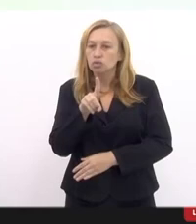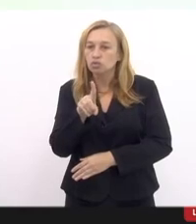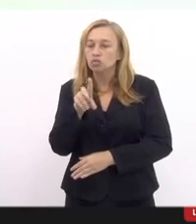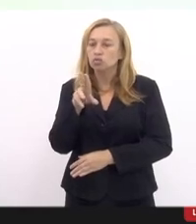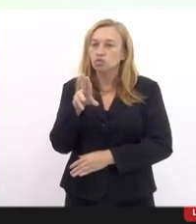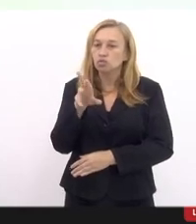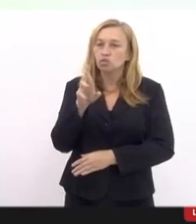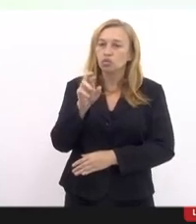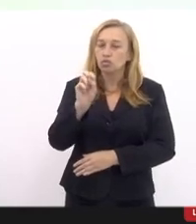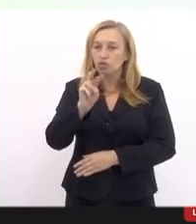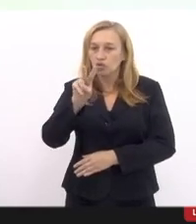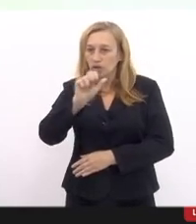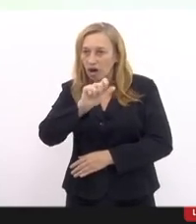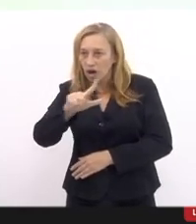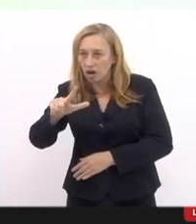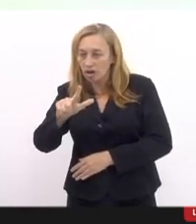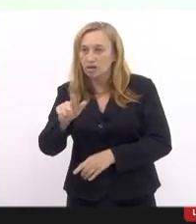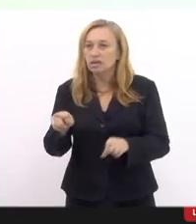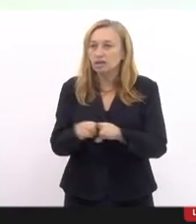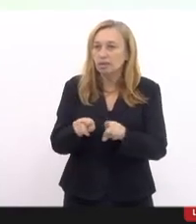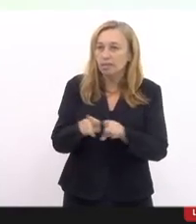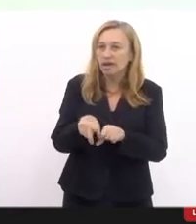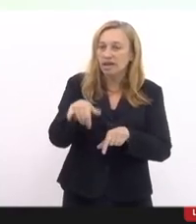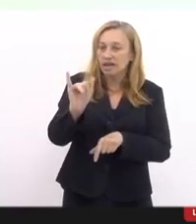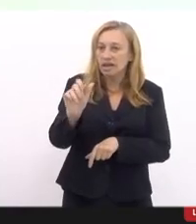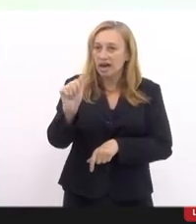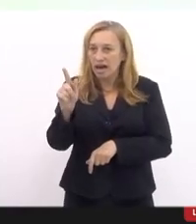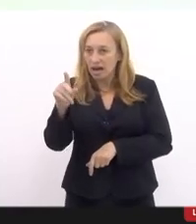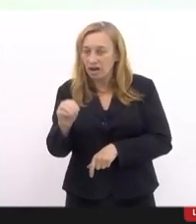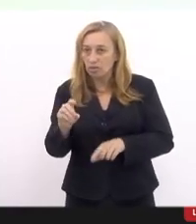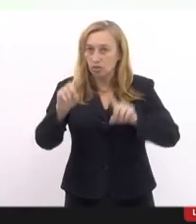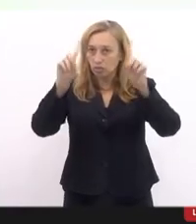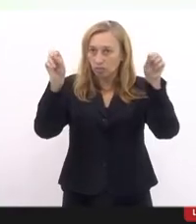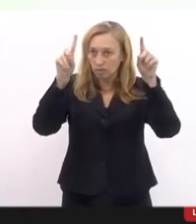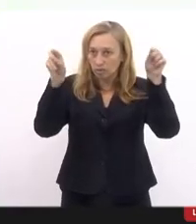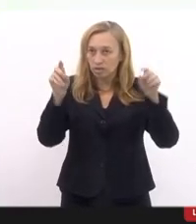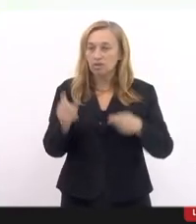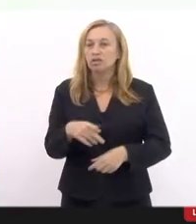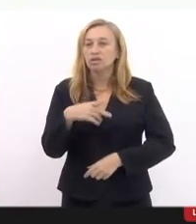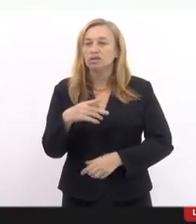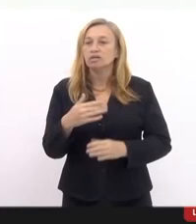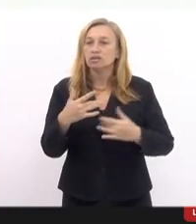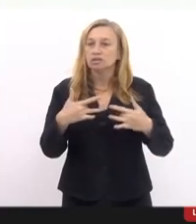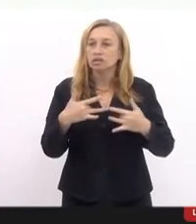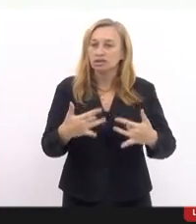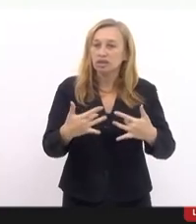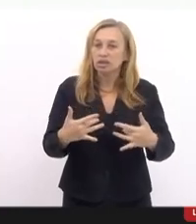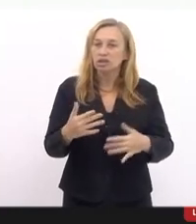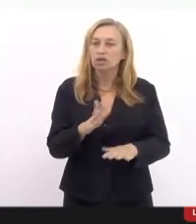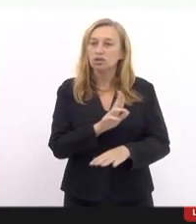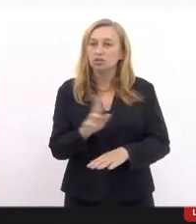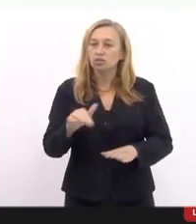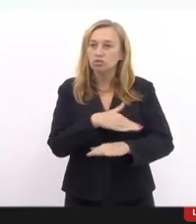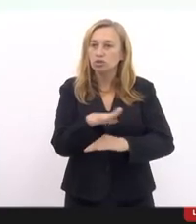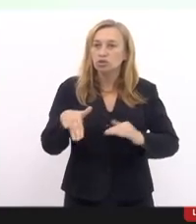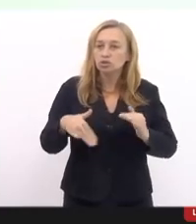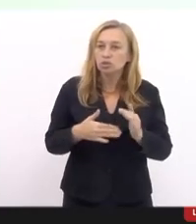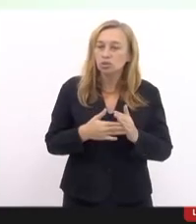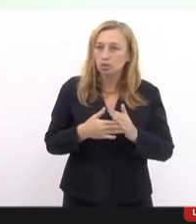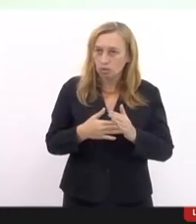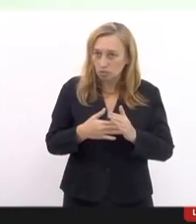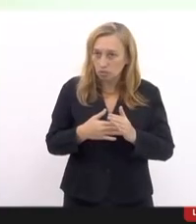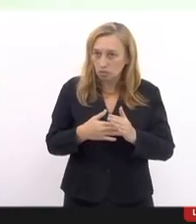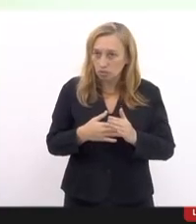diante do assassinato do Iago, e abro um parênteses aqui para mandar, enviar solidariedade em nome de toda a anistia internacional aos